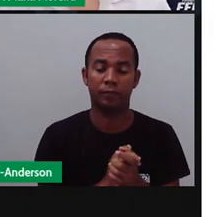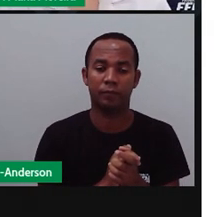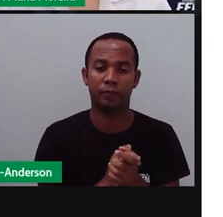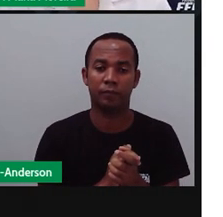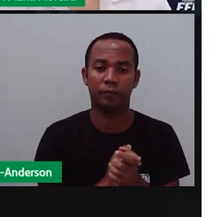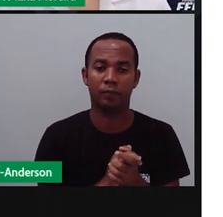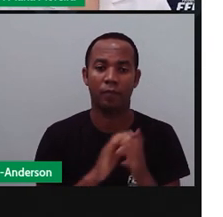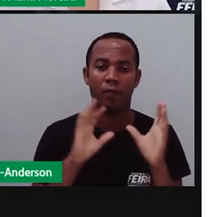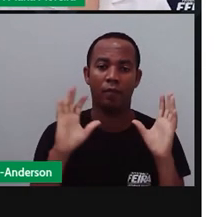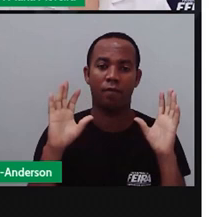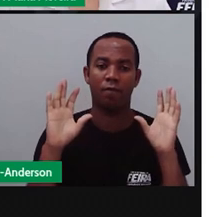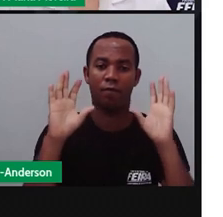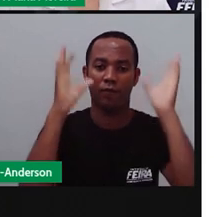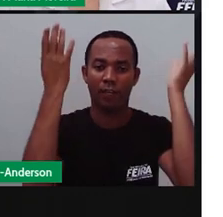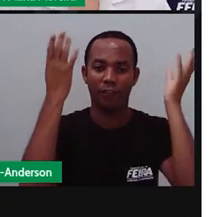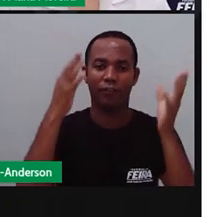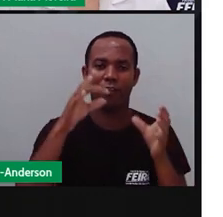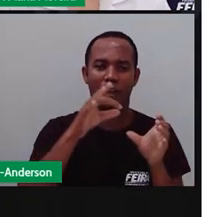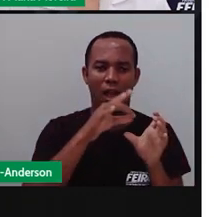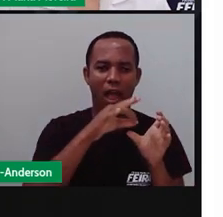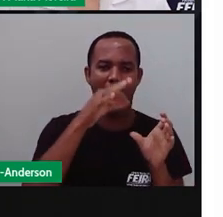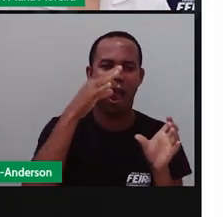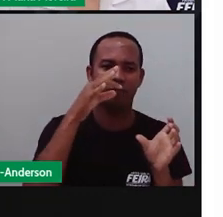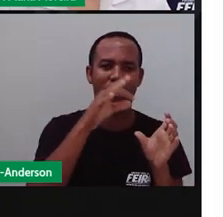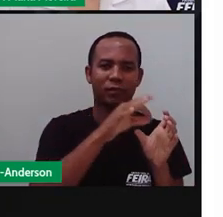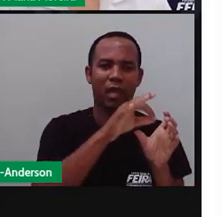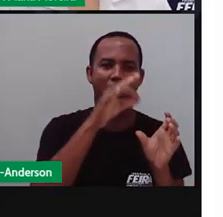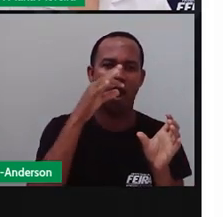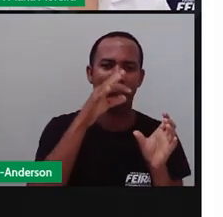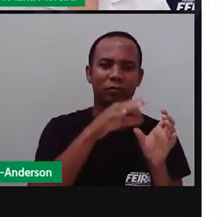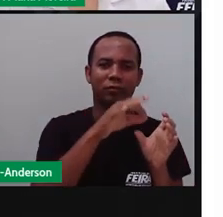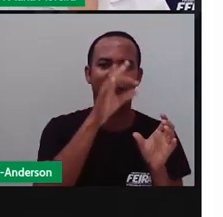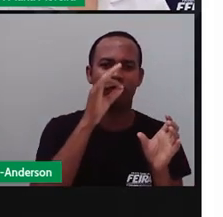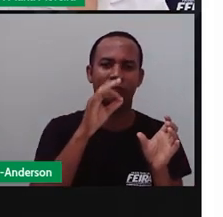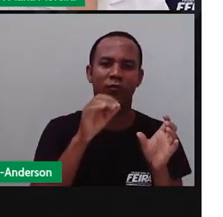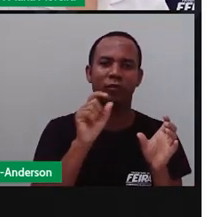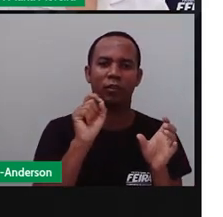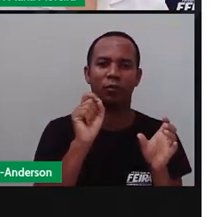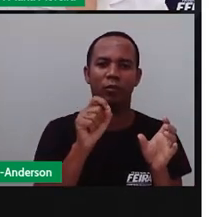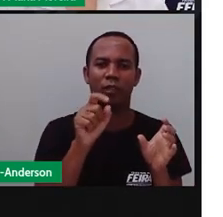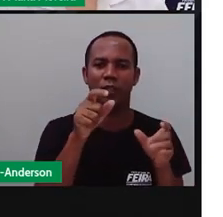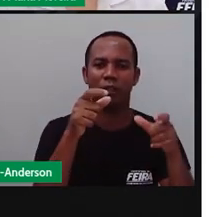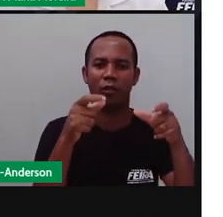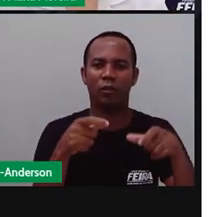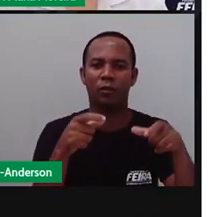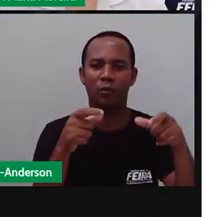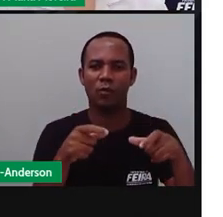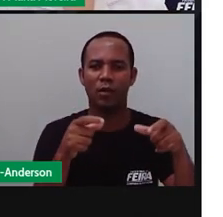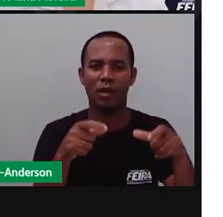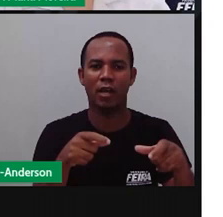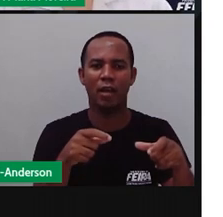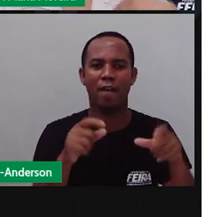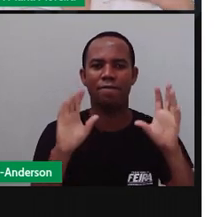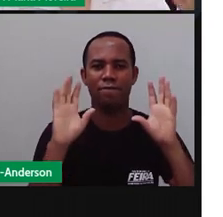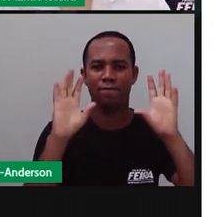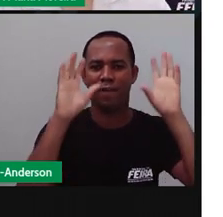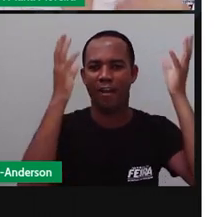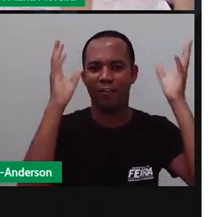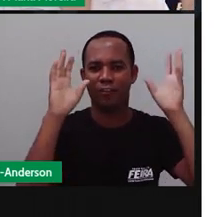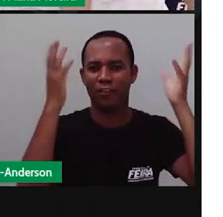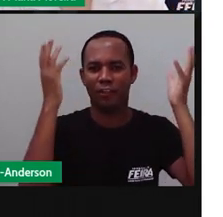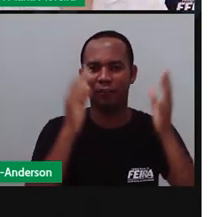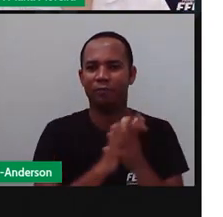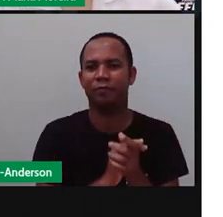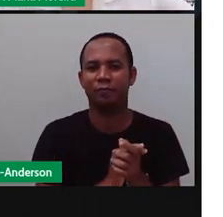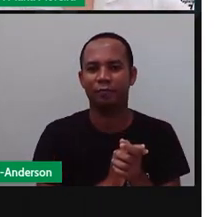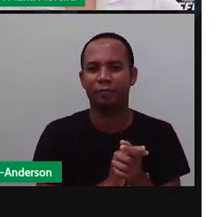Uva, né? Ou Festa Nacional da Uva é uma feira, né? A gente vai falar agora sobre festas, né? A Festa da Uva,